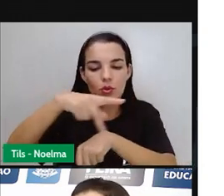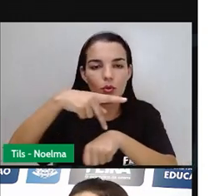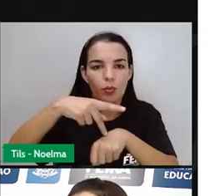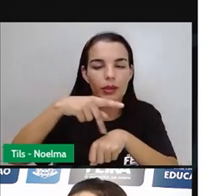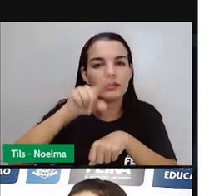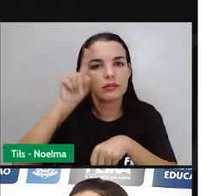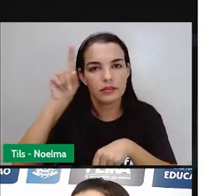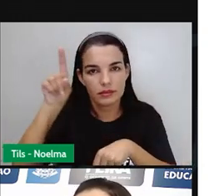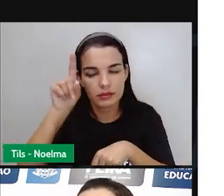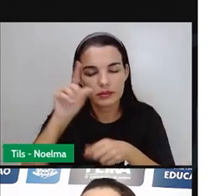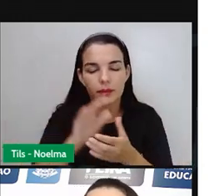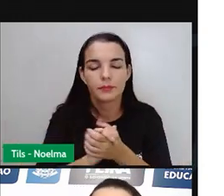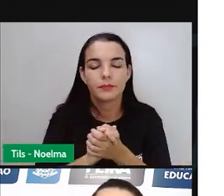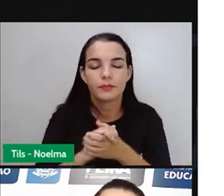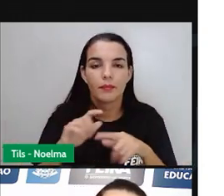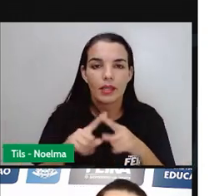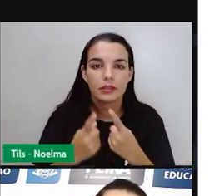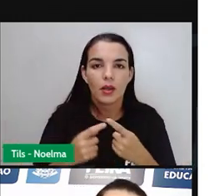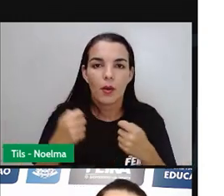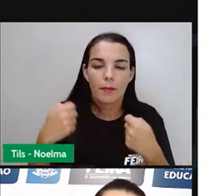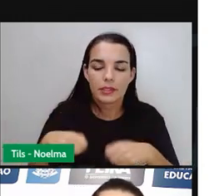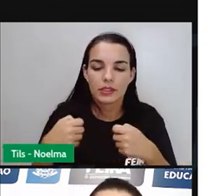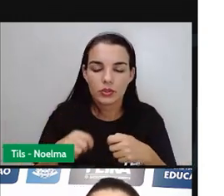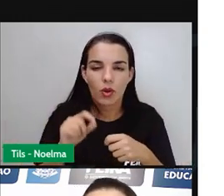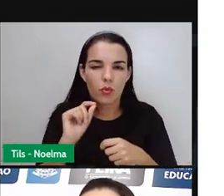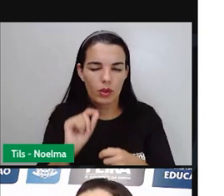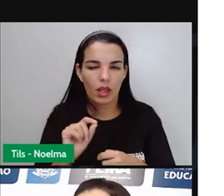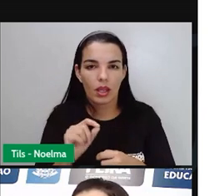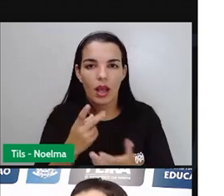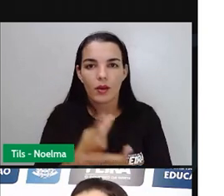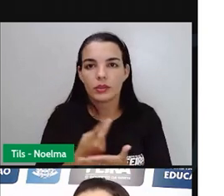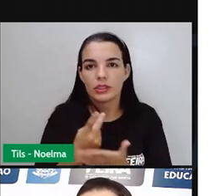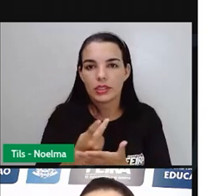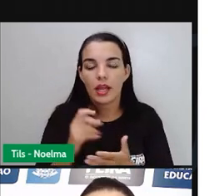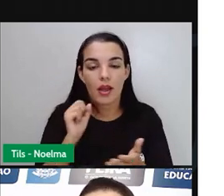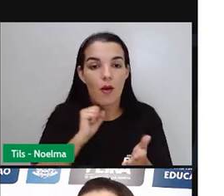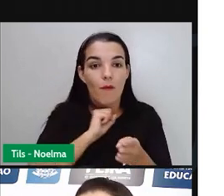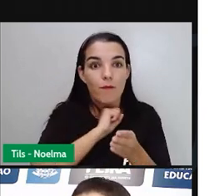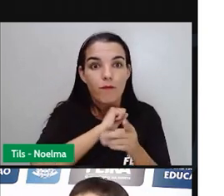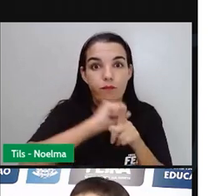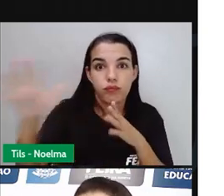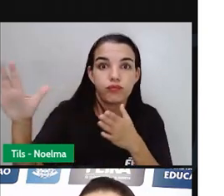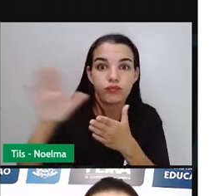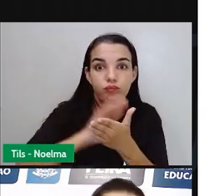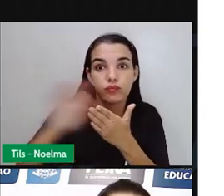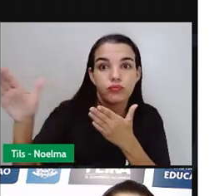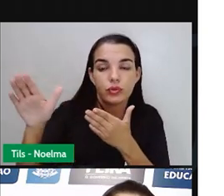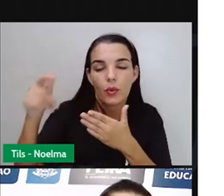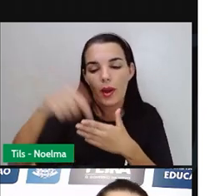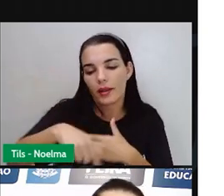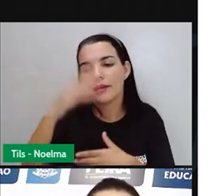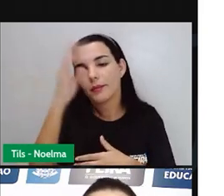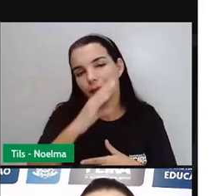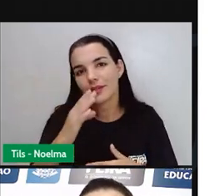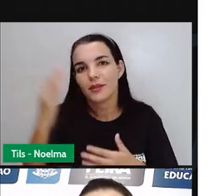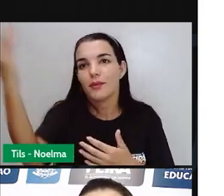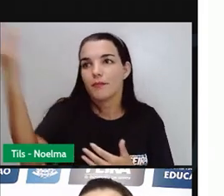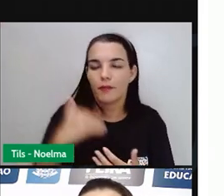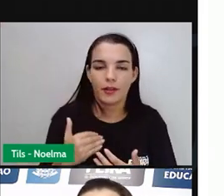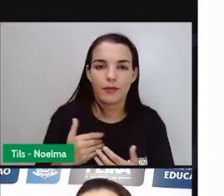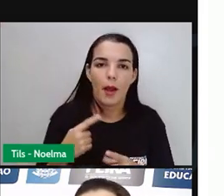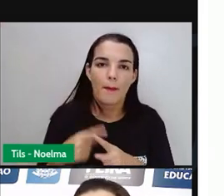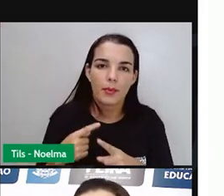tentar querer melhorar de vida, vamos dizer assim, como uma oportunidade. Caso contrário não dê certo, ele volte. Não foi isso.